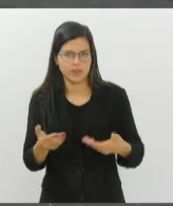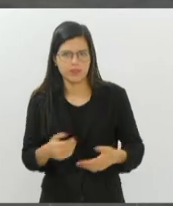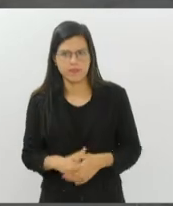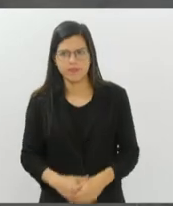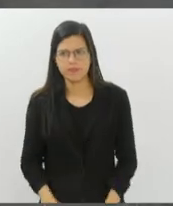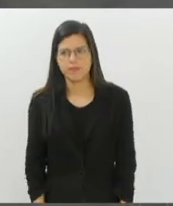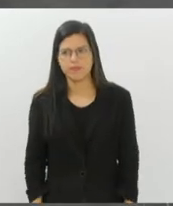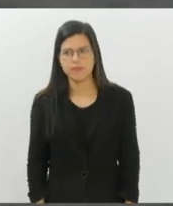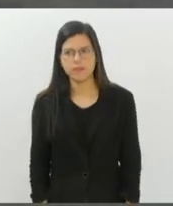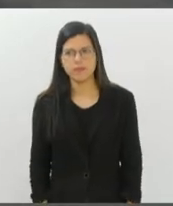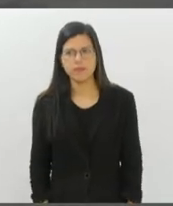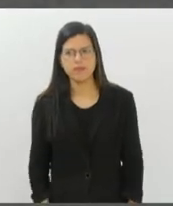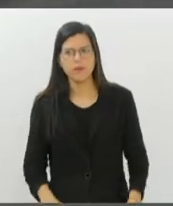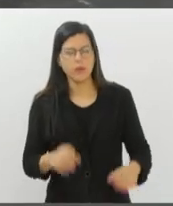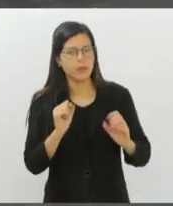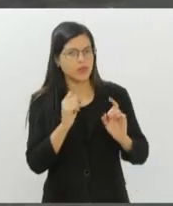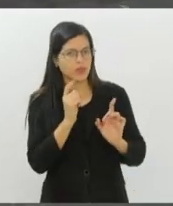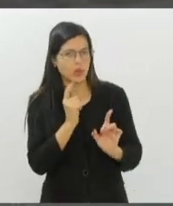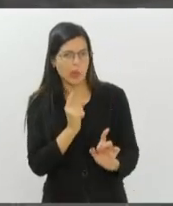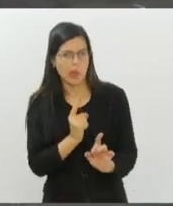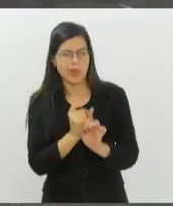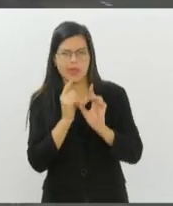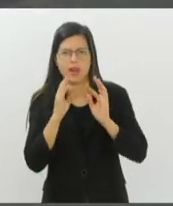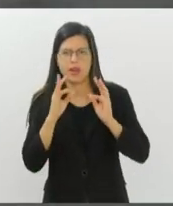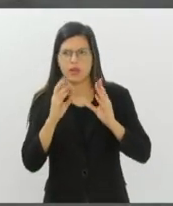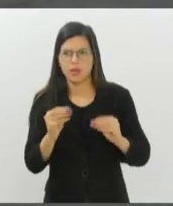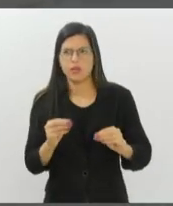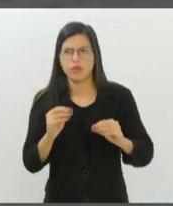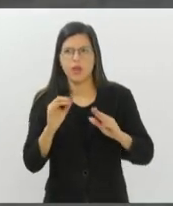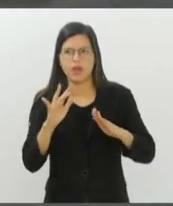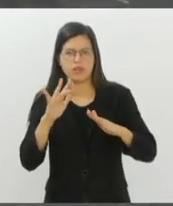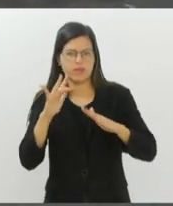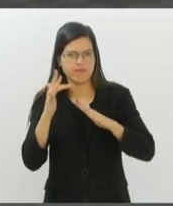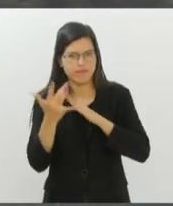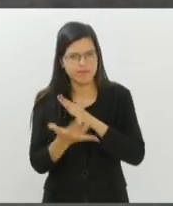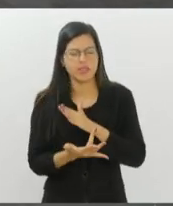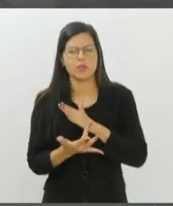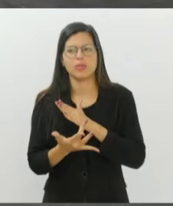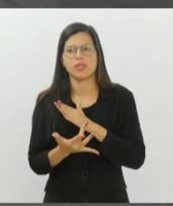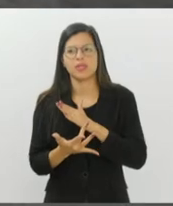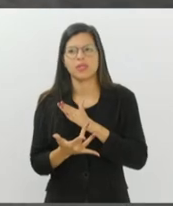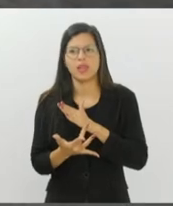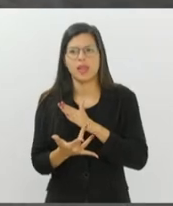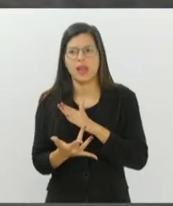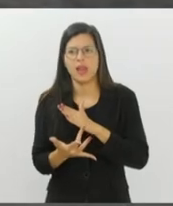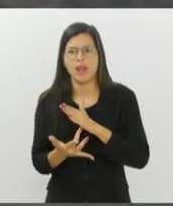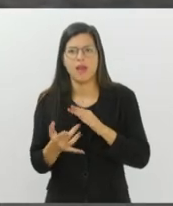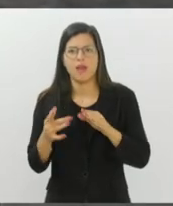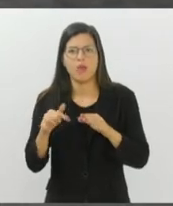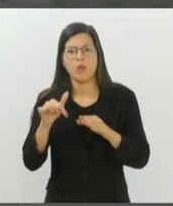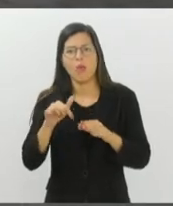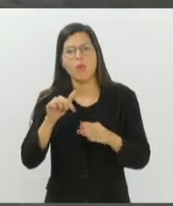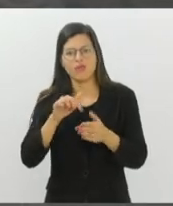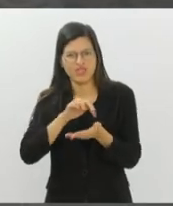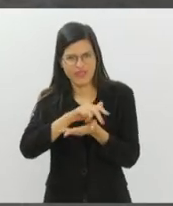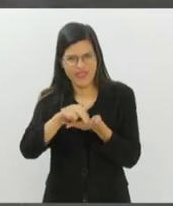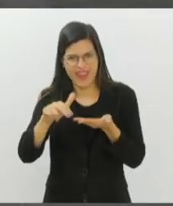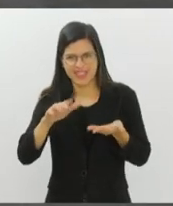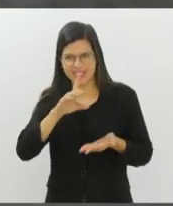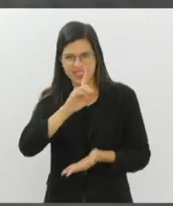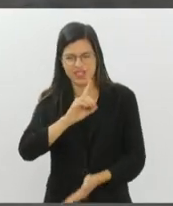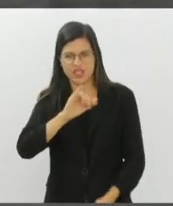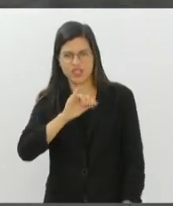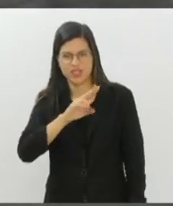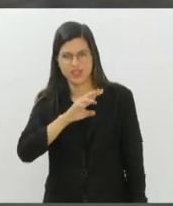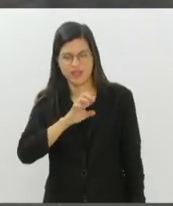Então, vocês podem encontrar a gente em todas as plataformas digitais, como o Diverse Games e no Instagram especificamente,